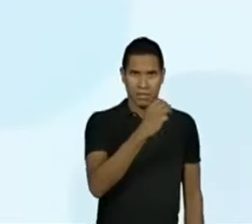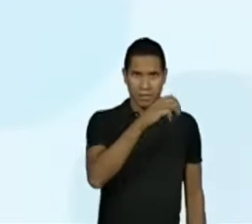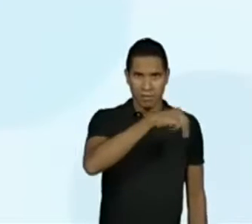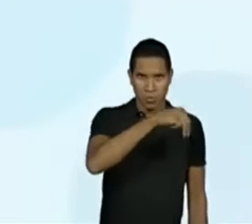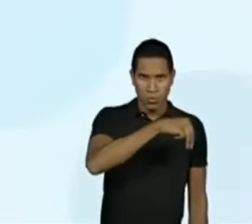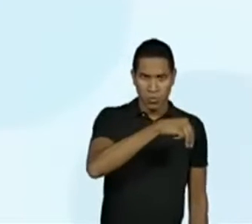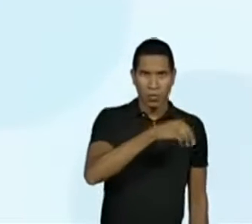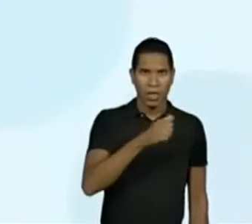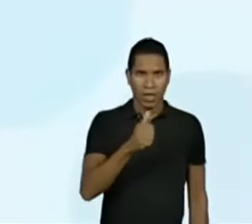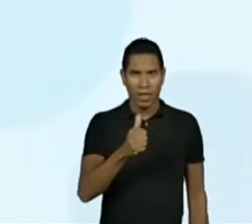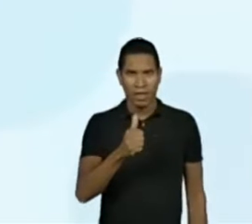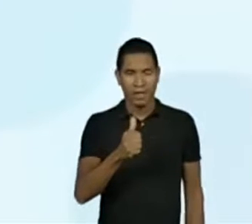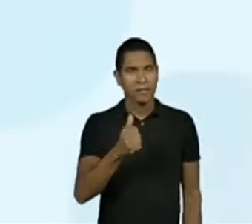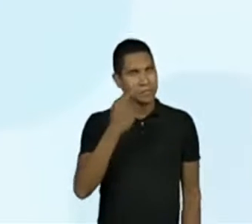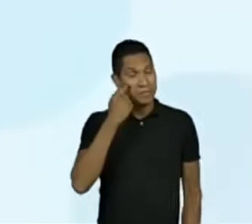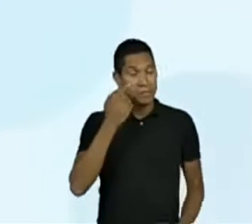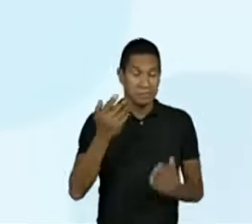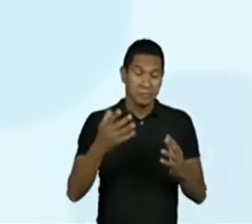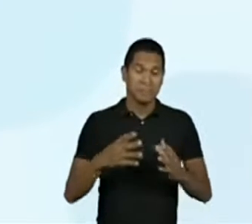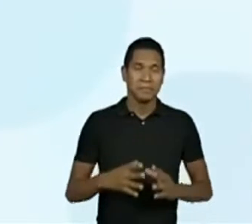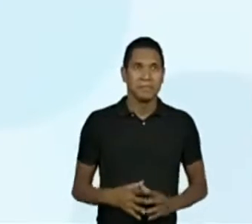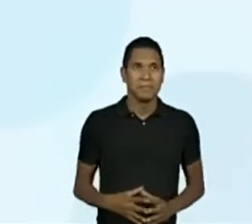2 horas e 30 minutos.